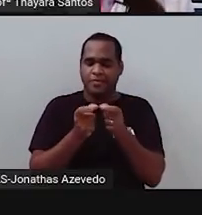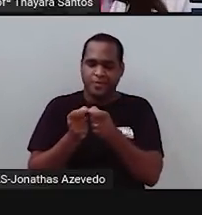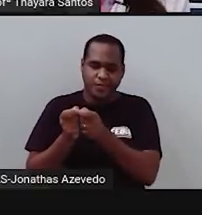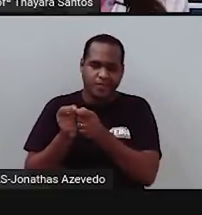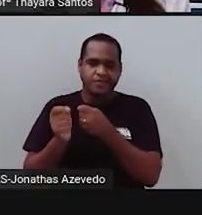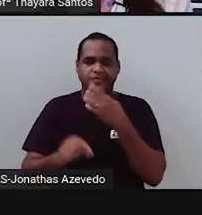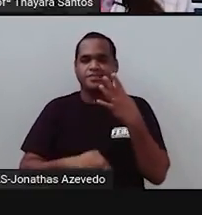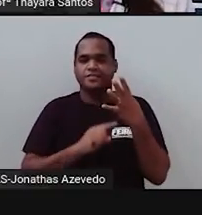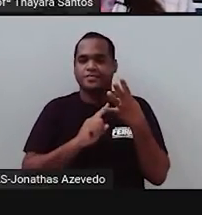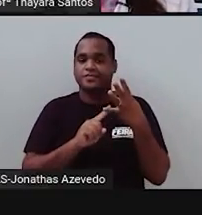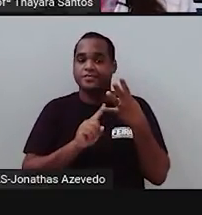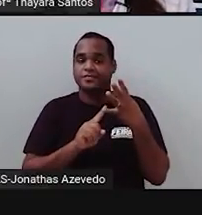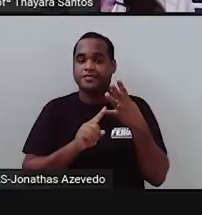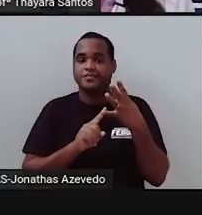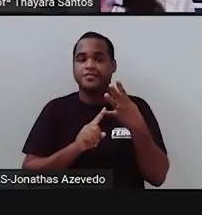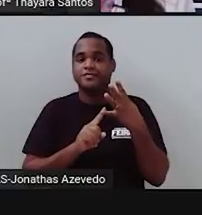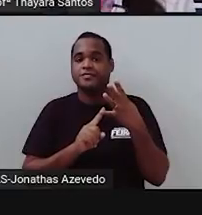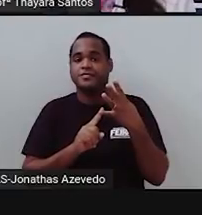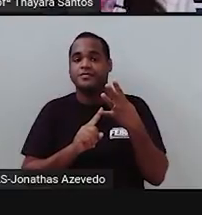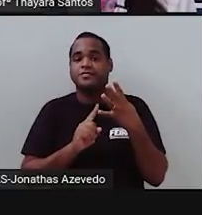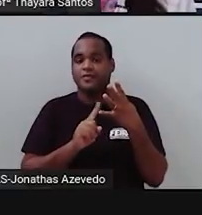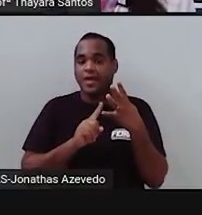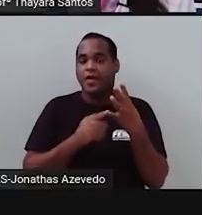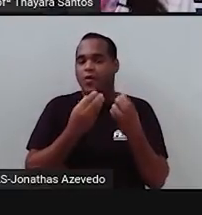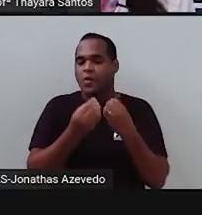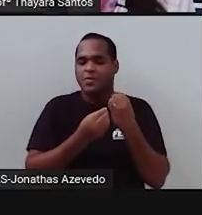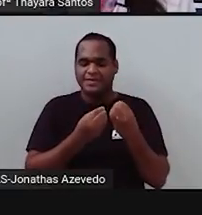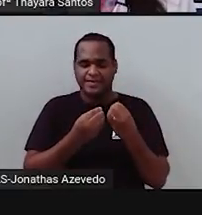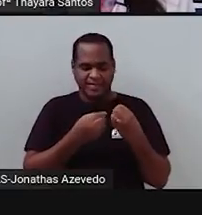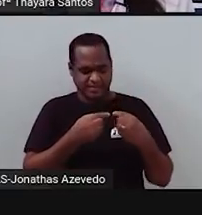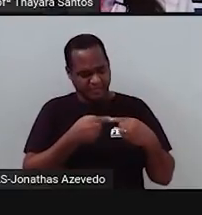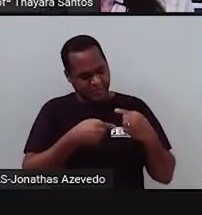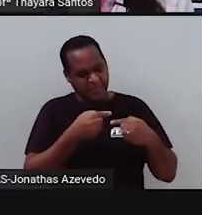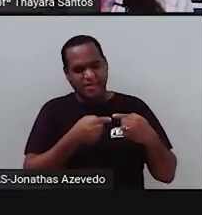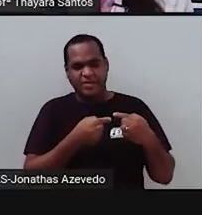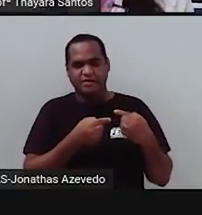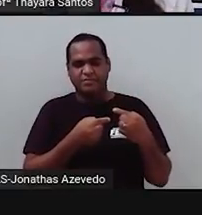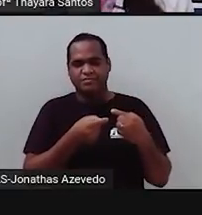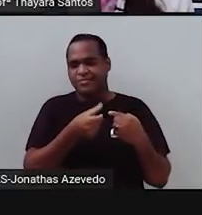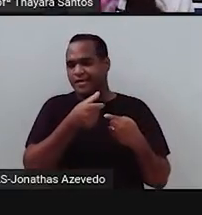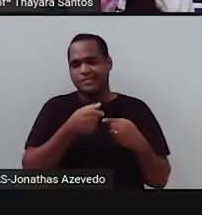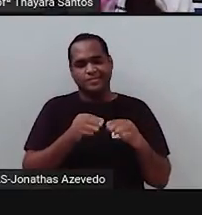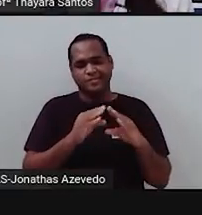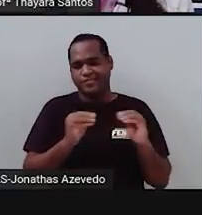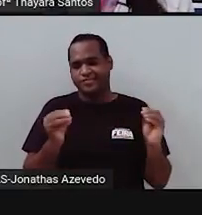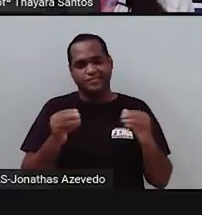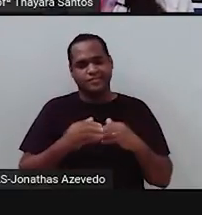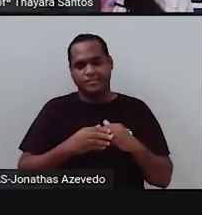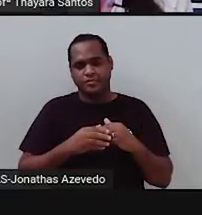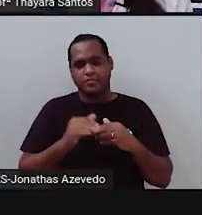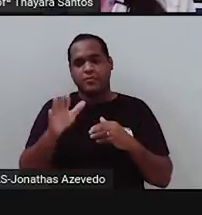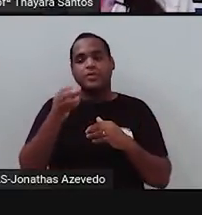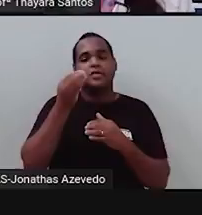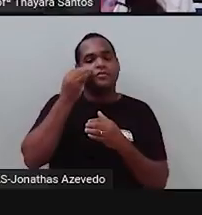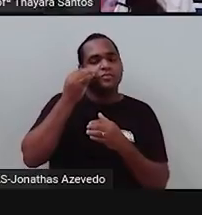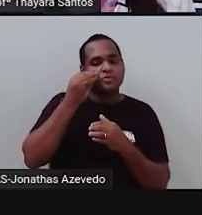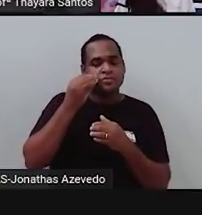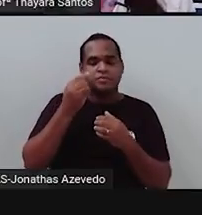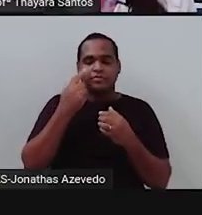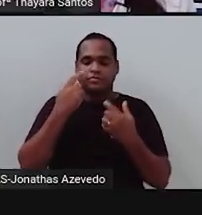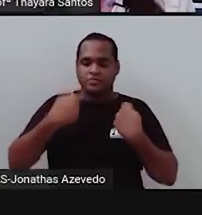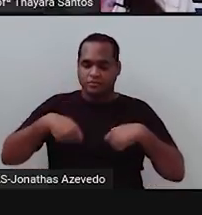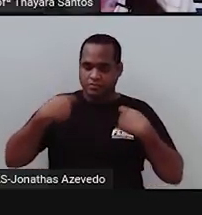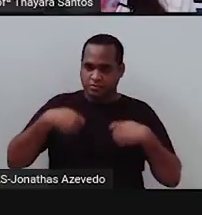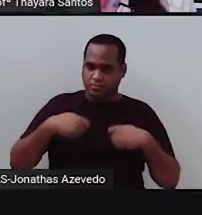E a última é porque elas têm um ciclo de vida curto. Por que que isso é interessante? Porque se você tá fazendo um experimento e você precisa ali de ver a